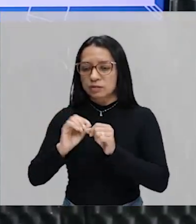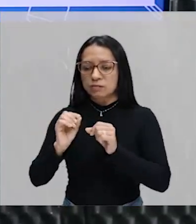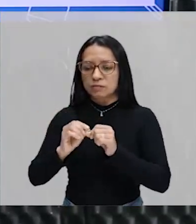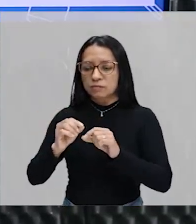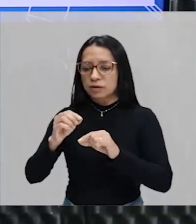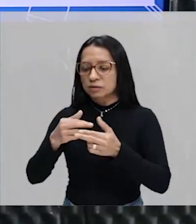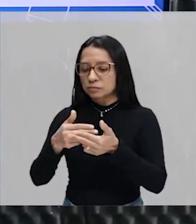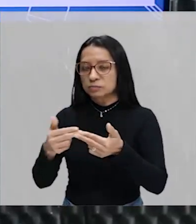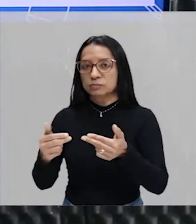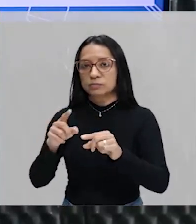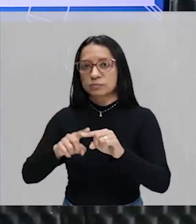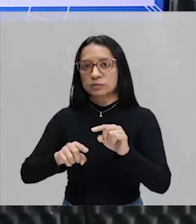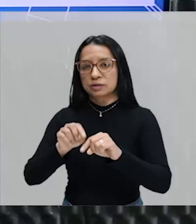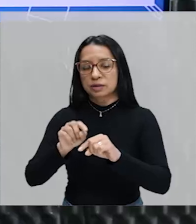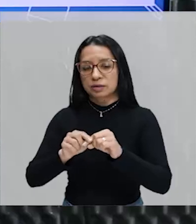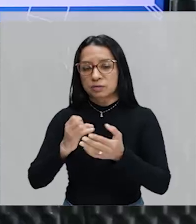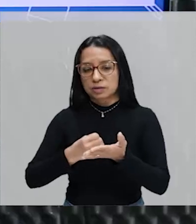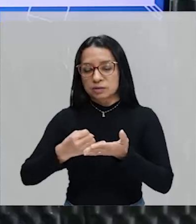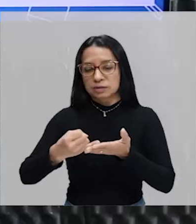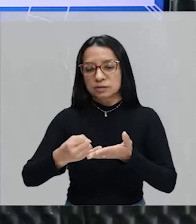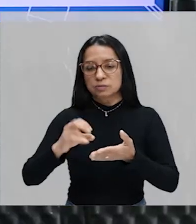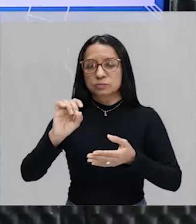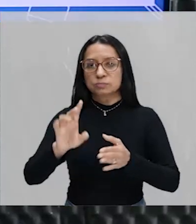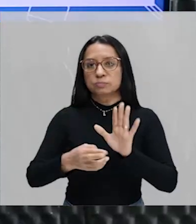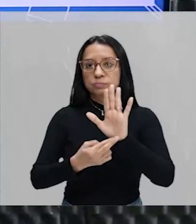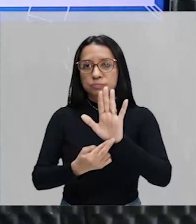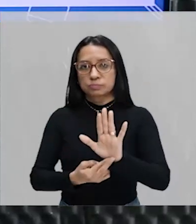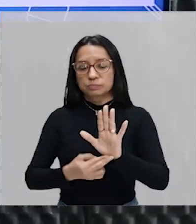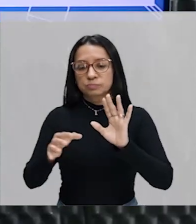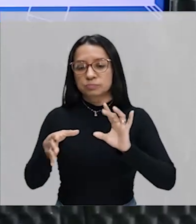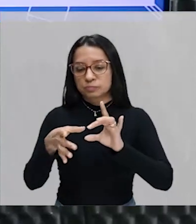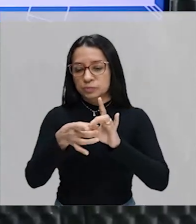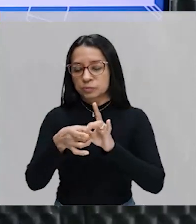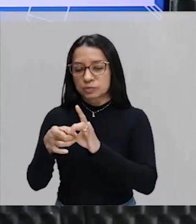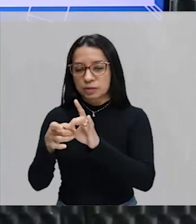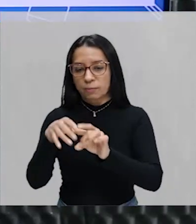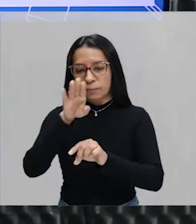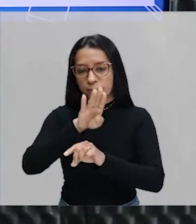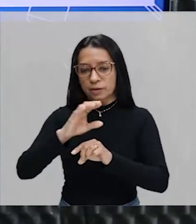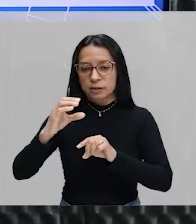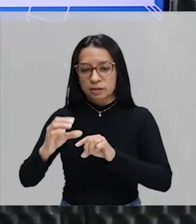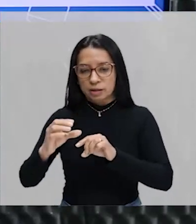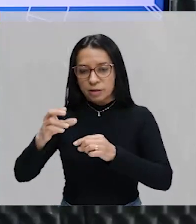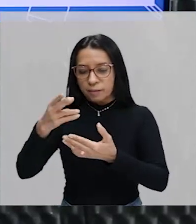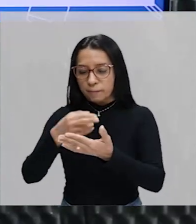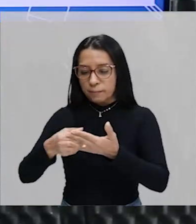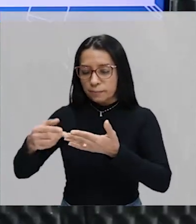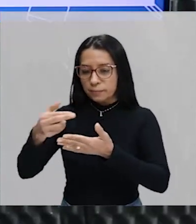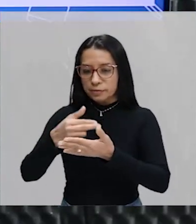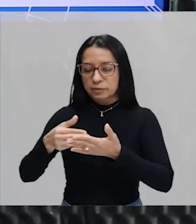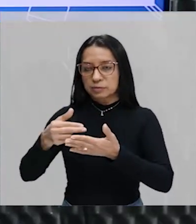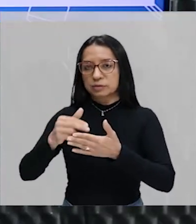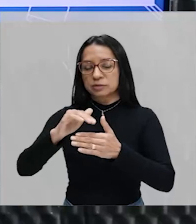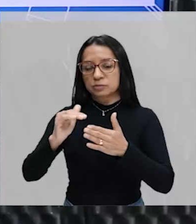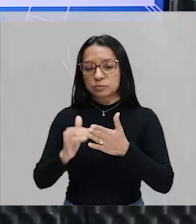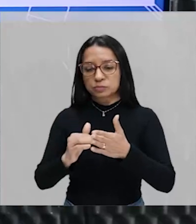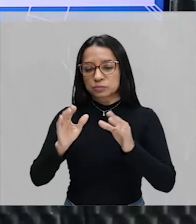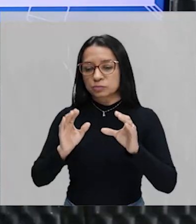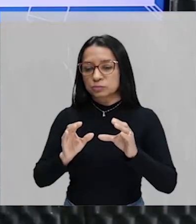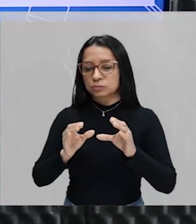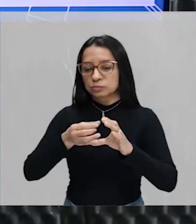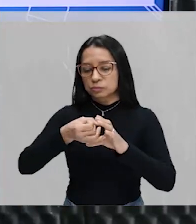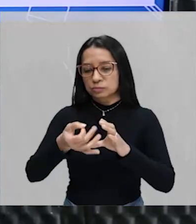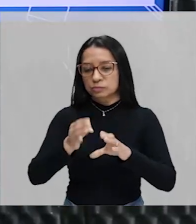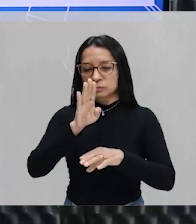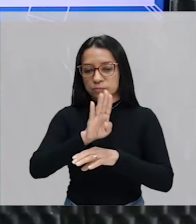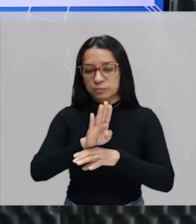Você, inicialmente, tá, e só para representar a união entre B e C, você pintaria, né, todo o conjunto